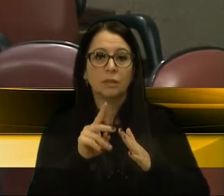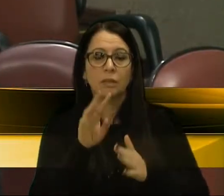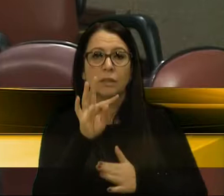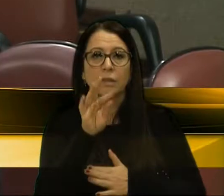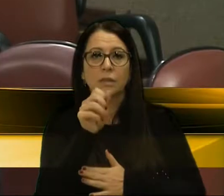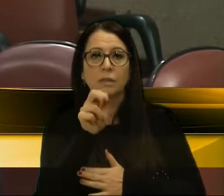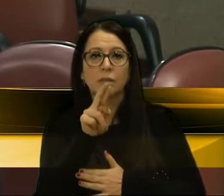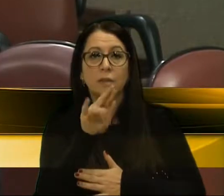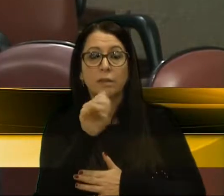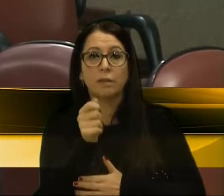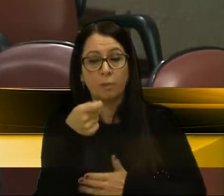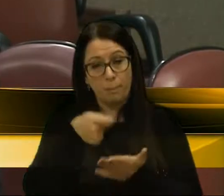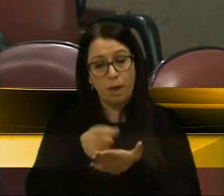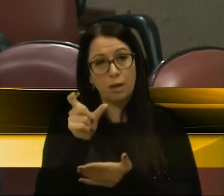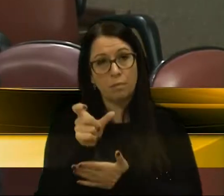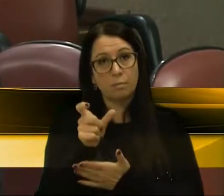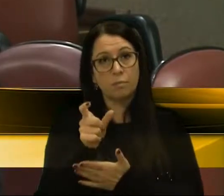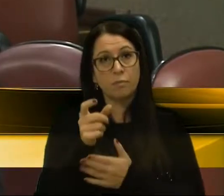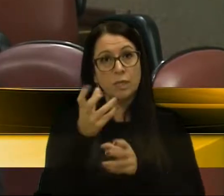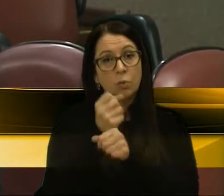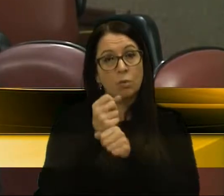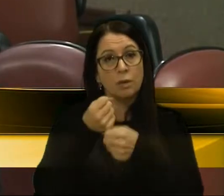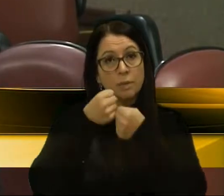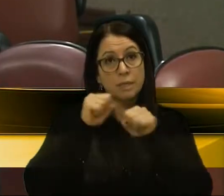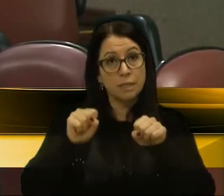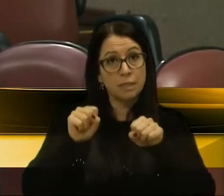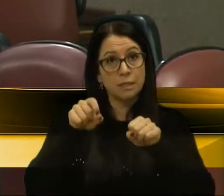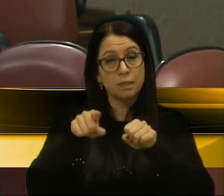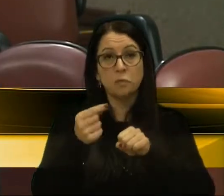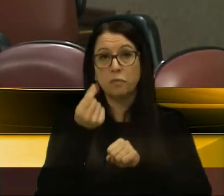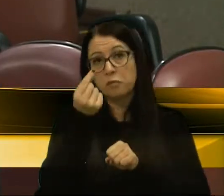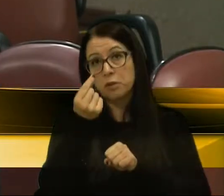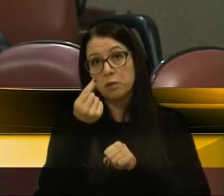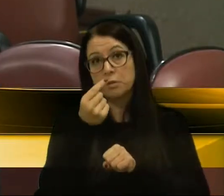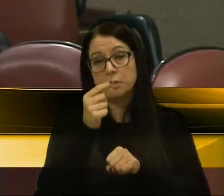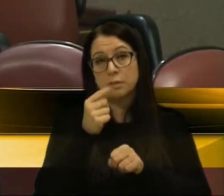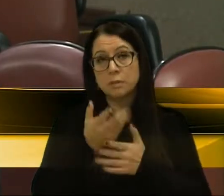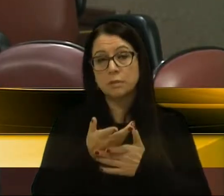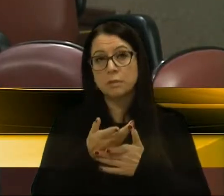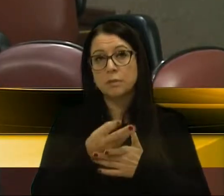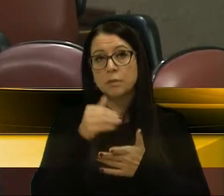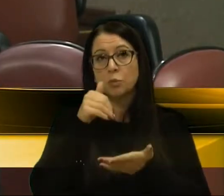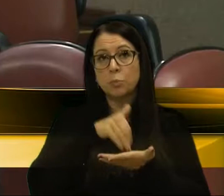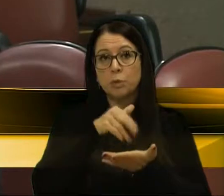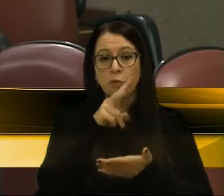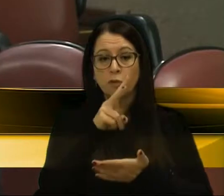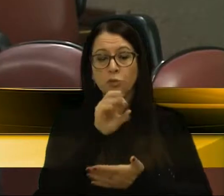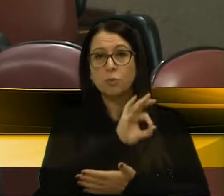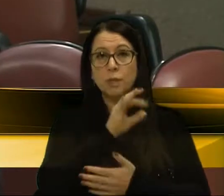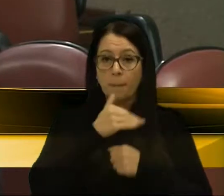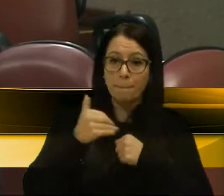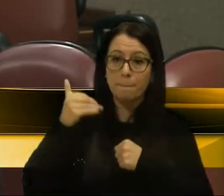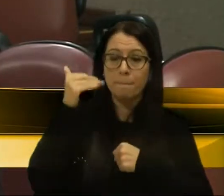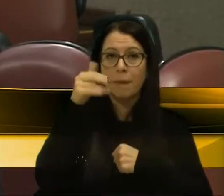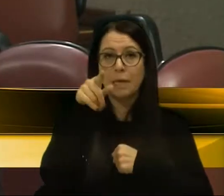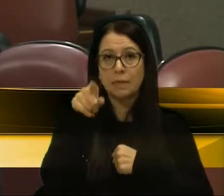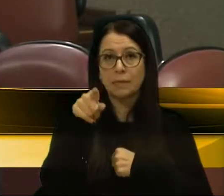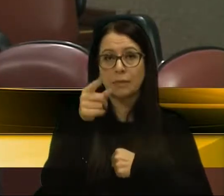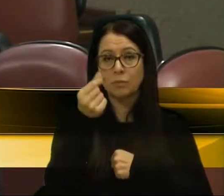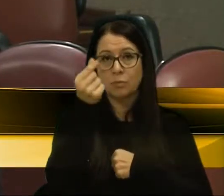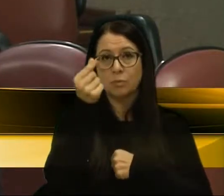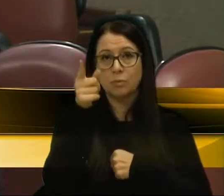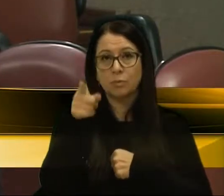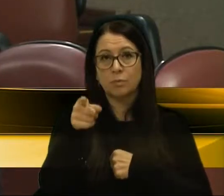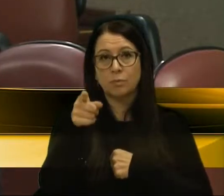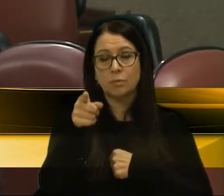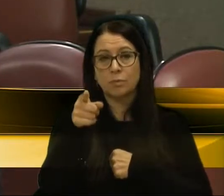serão calculadas pela Secretaria, sendo que o seu valor deverá ser no mínimo 20% superior ao valor da